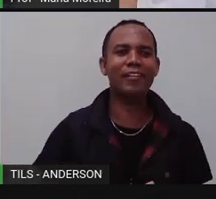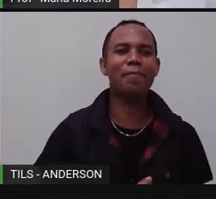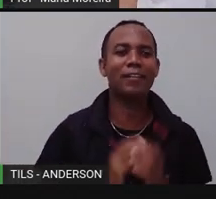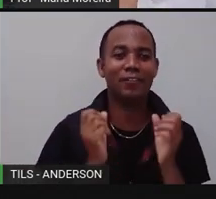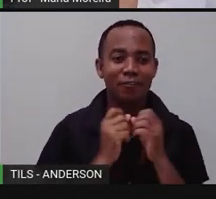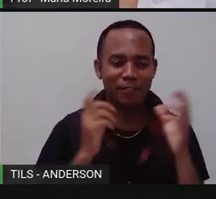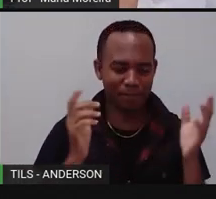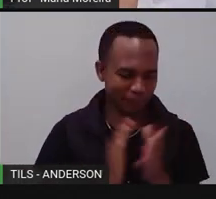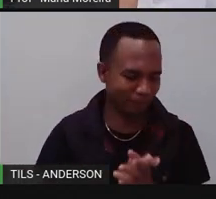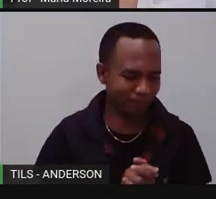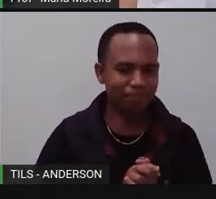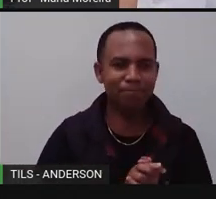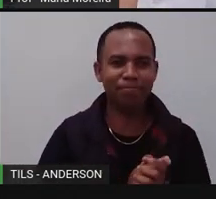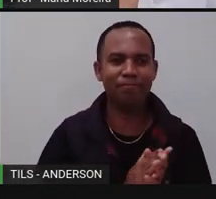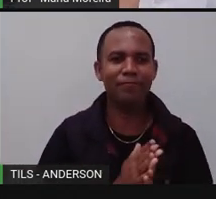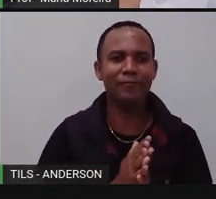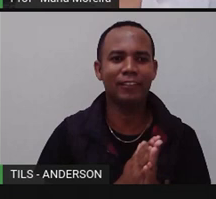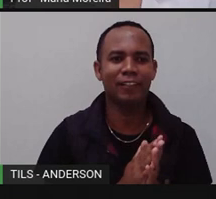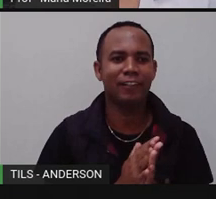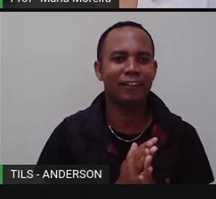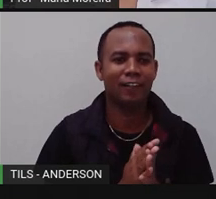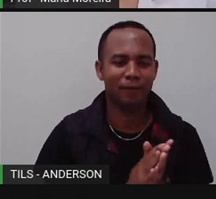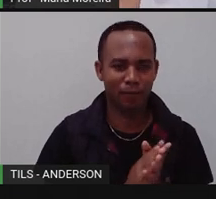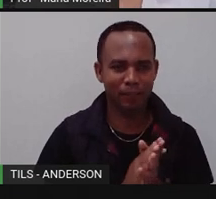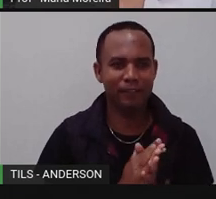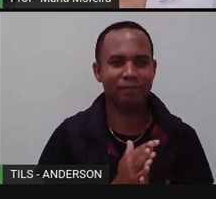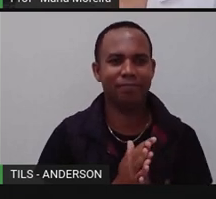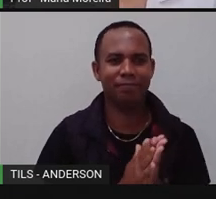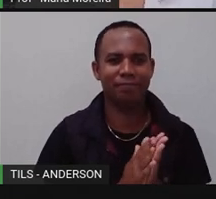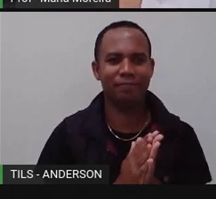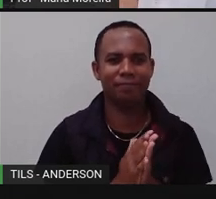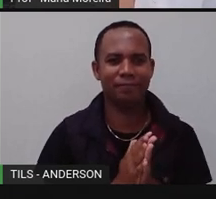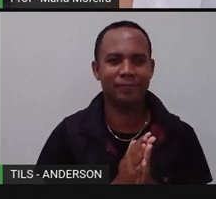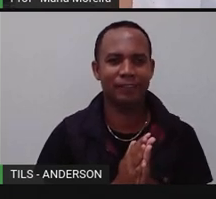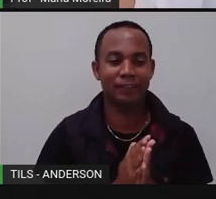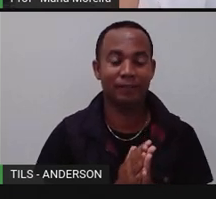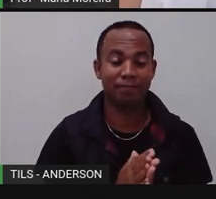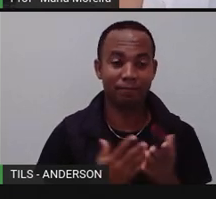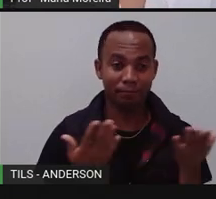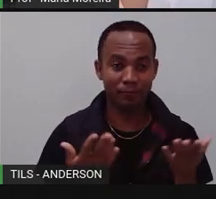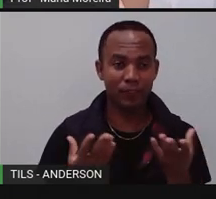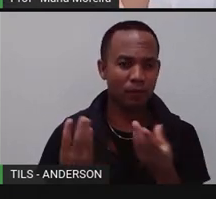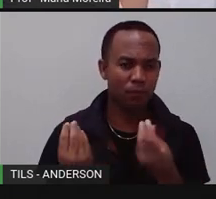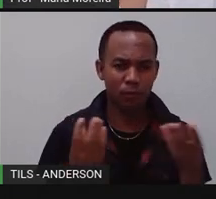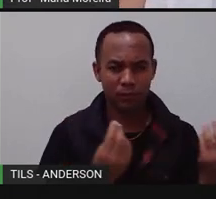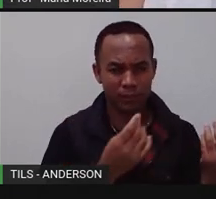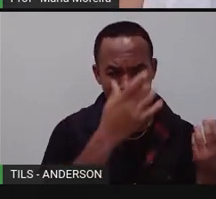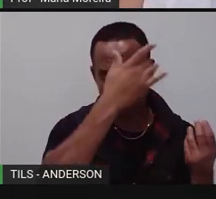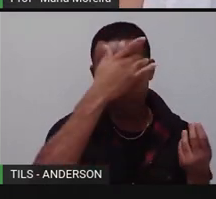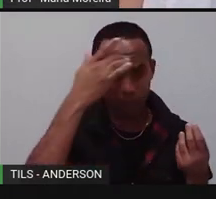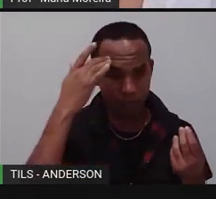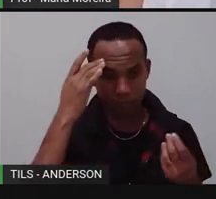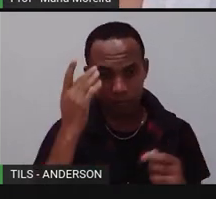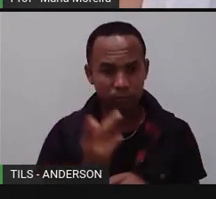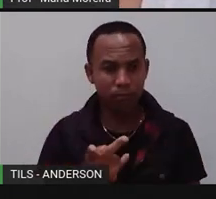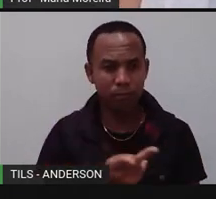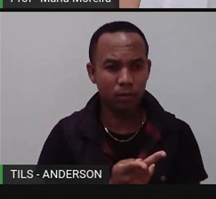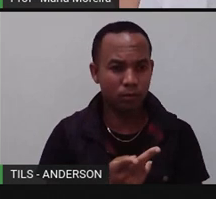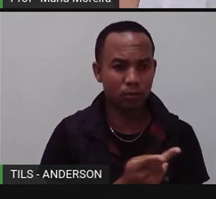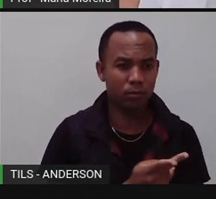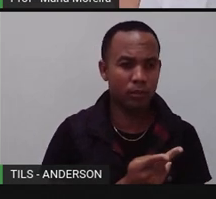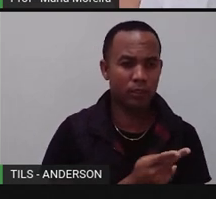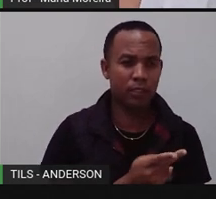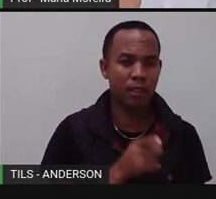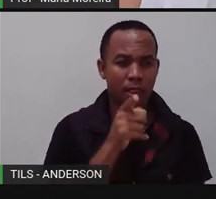Pronto. Para não dar um espirro, né? E eu tenho que... Muitos turistas, né, procuram a África para fazerem